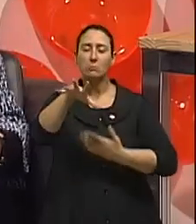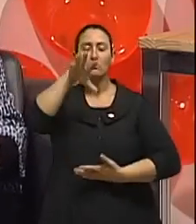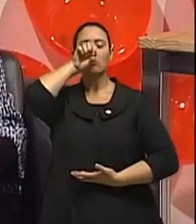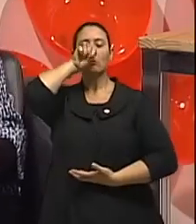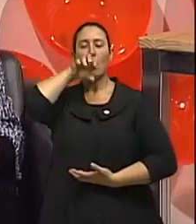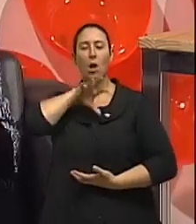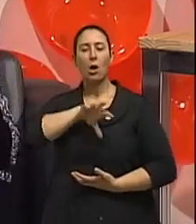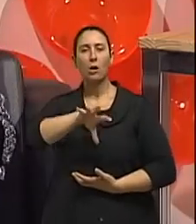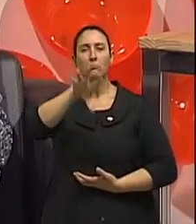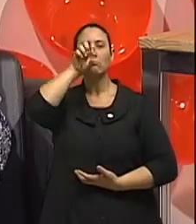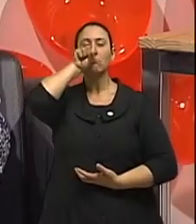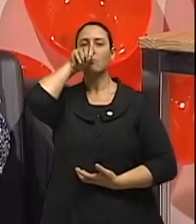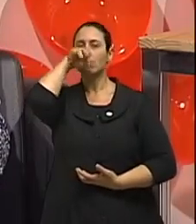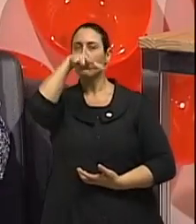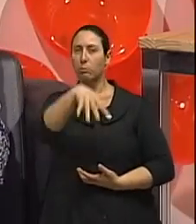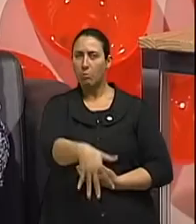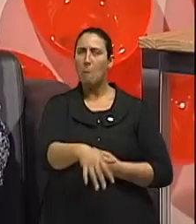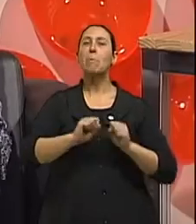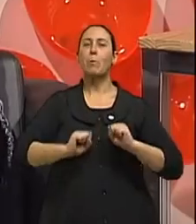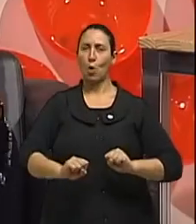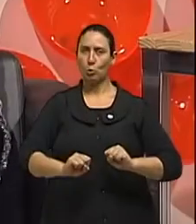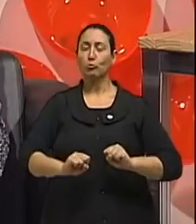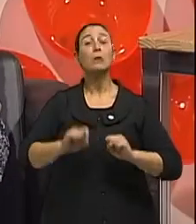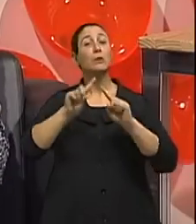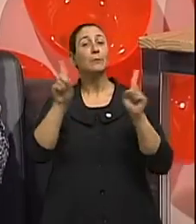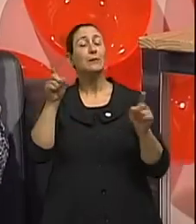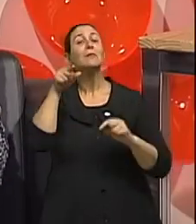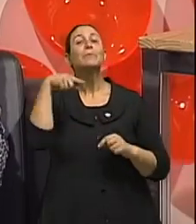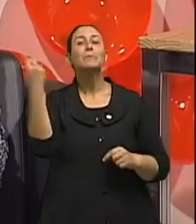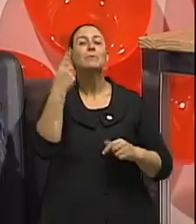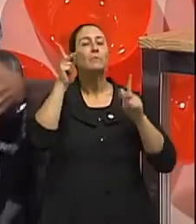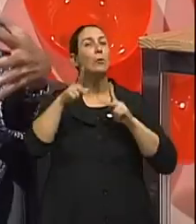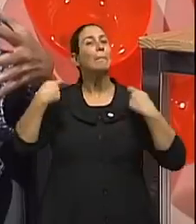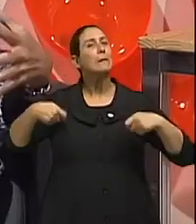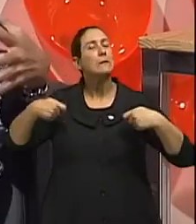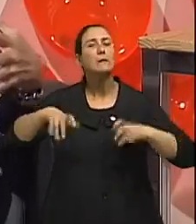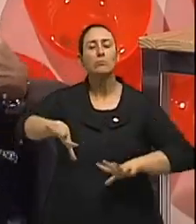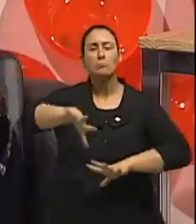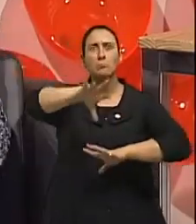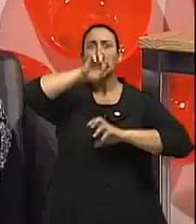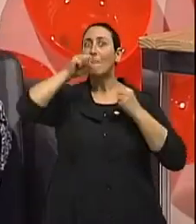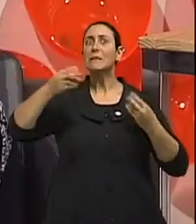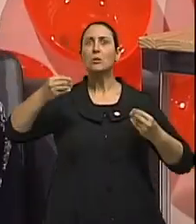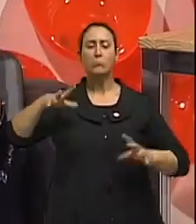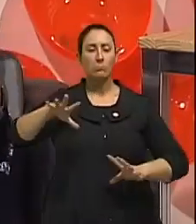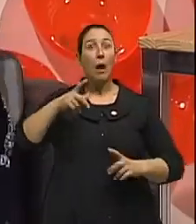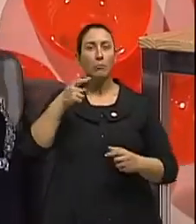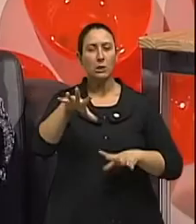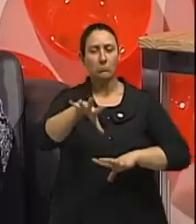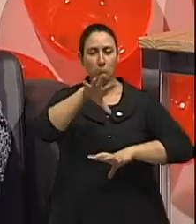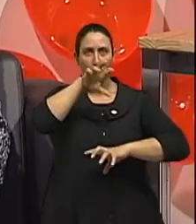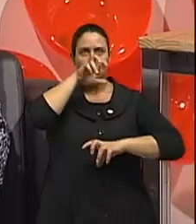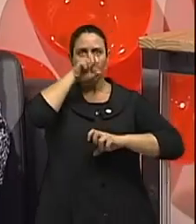expira e expira. E a pessoa quer inspirar o maior volume de ar que ela puder, sem ficar tensa. E que a